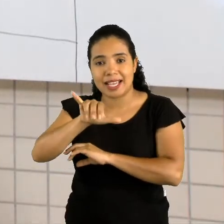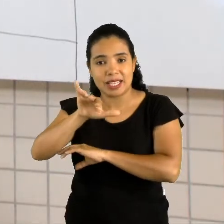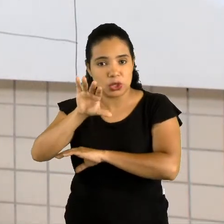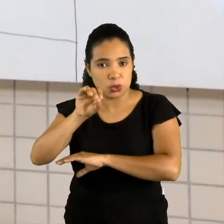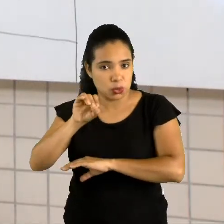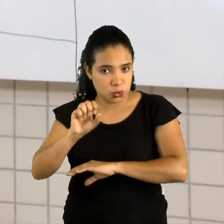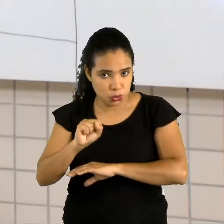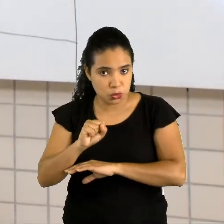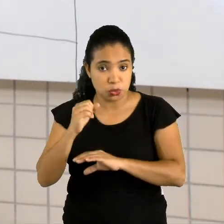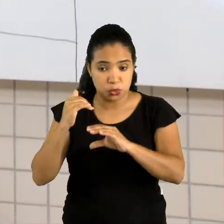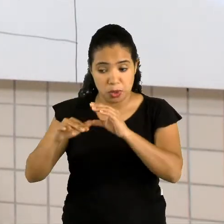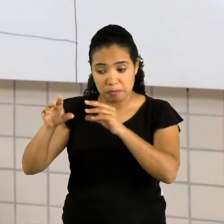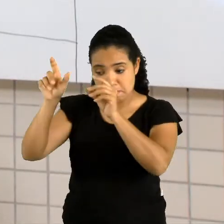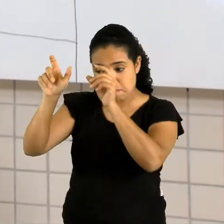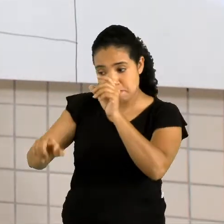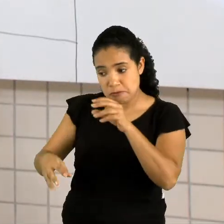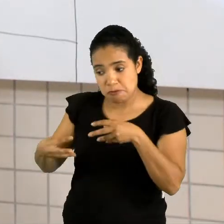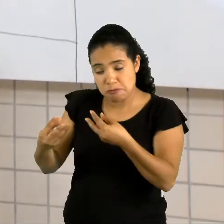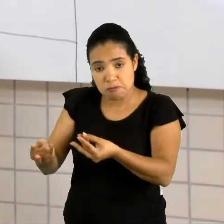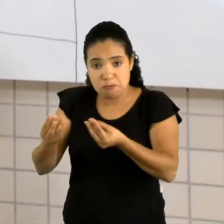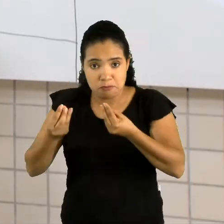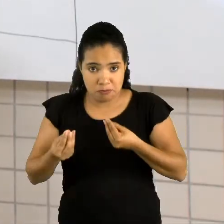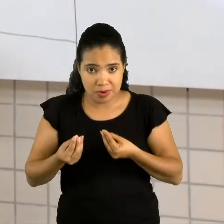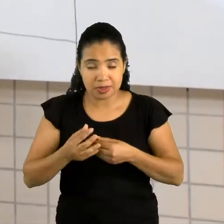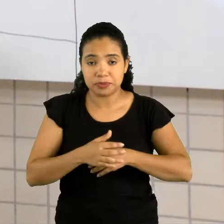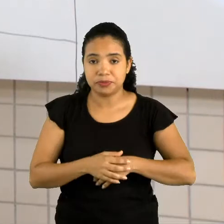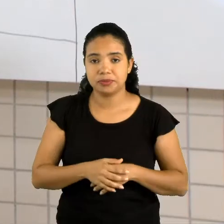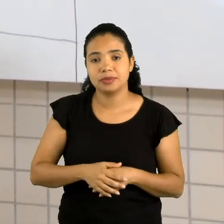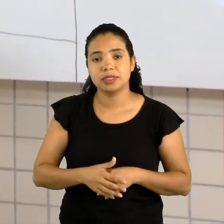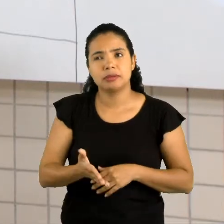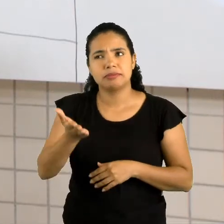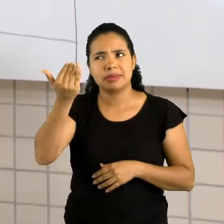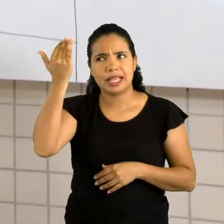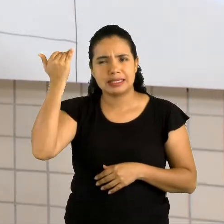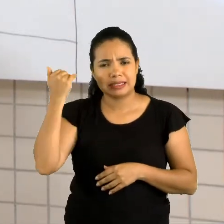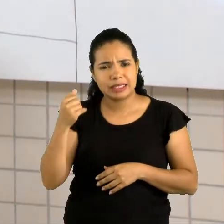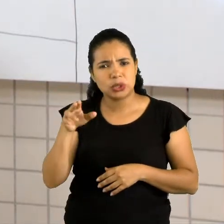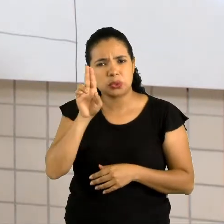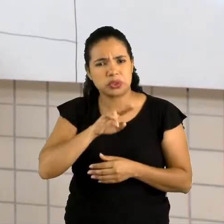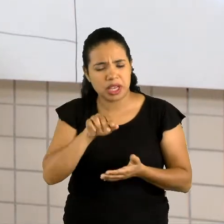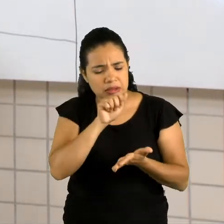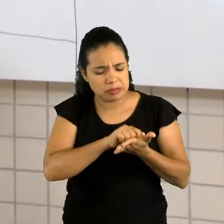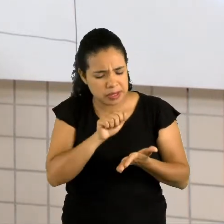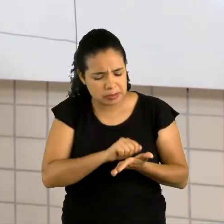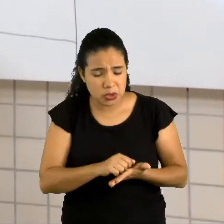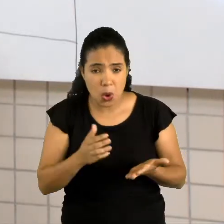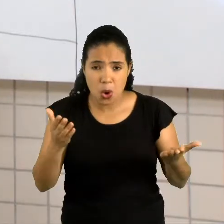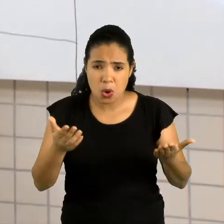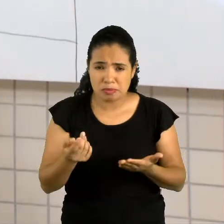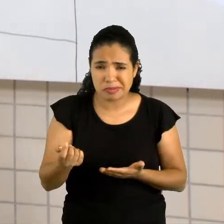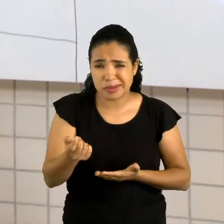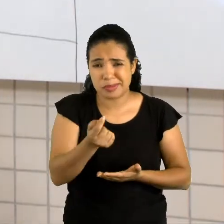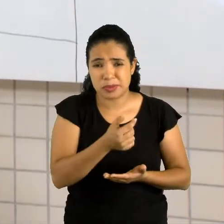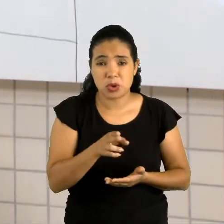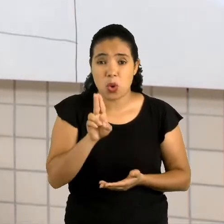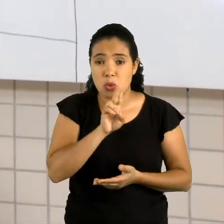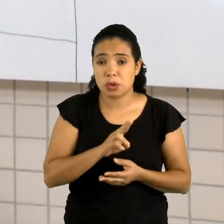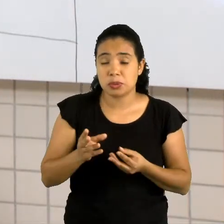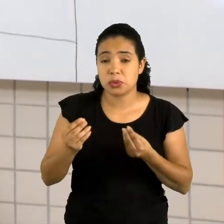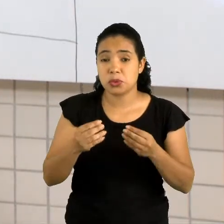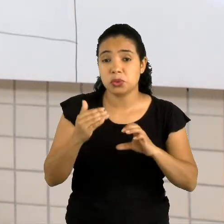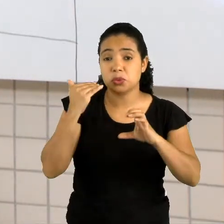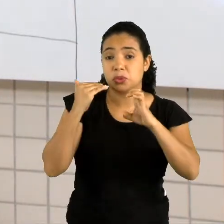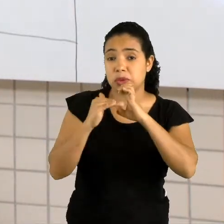E, antigamente se usava muito a carta escrita, hoje quase não se usa, hoje se usa muito o e-mail.